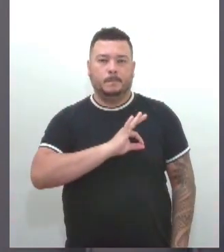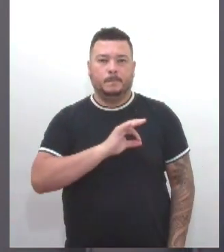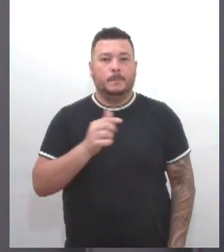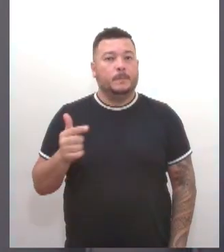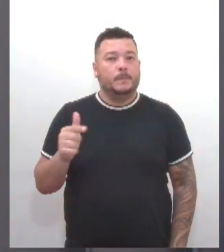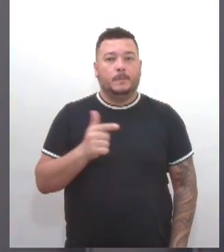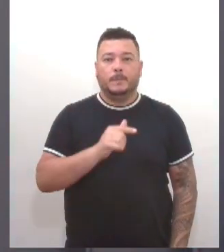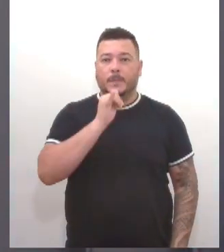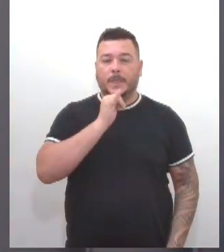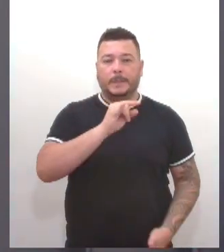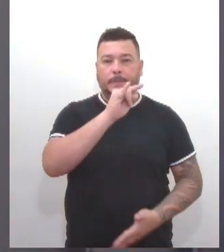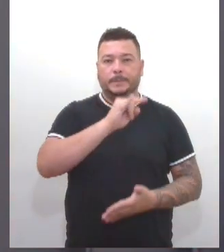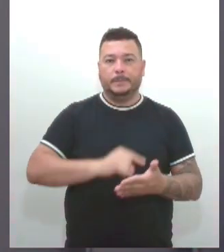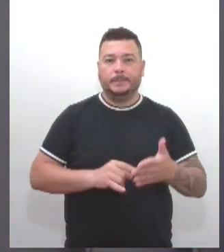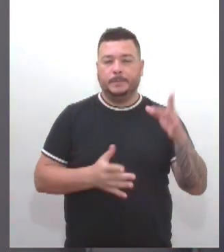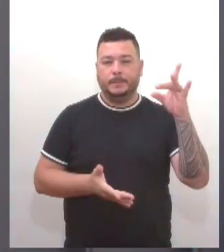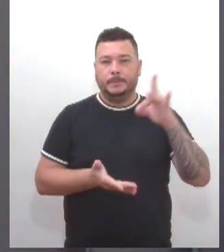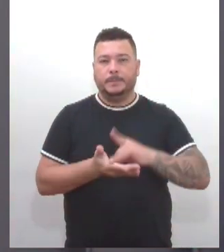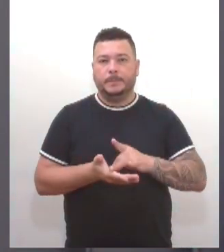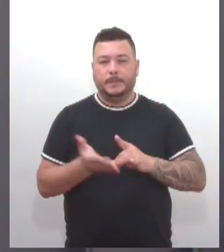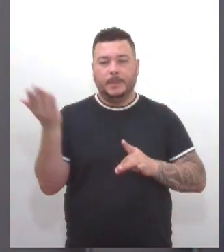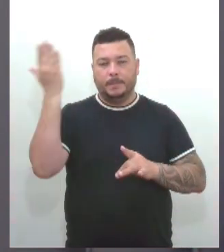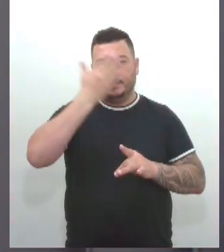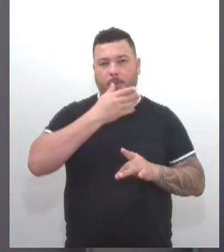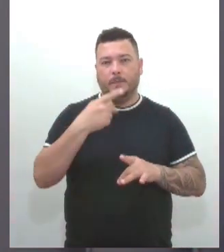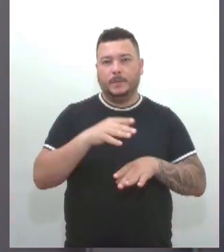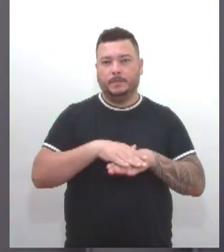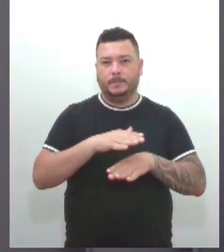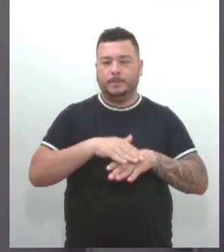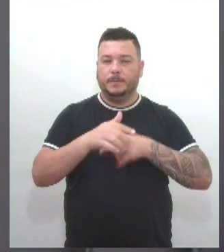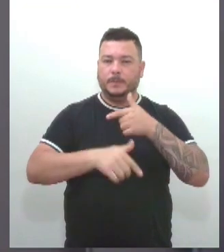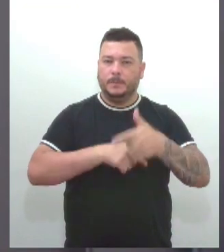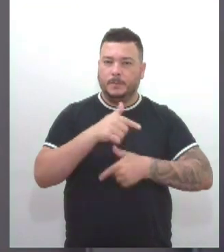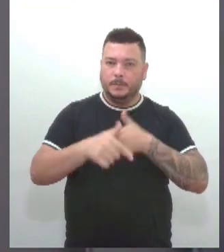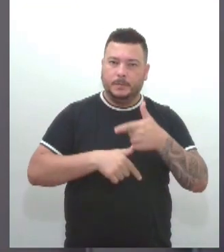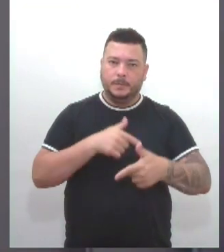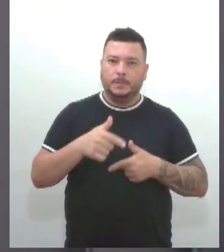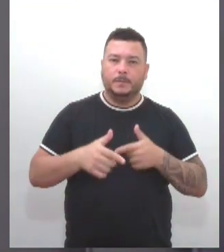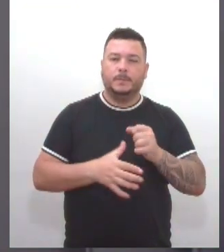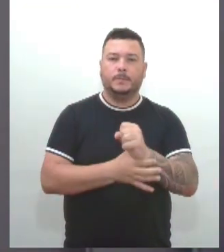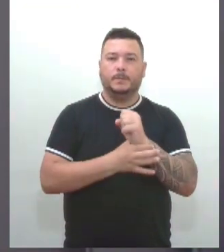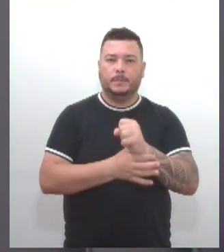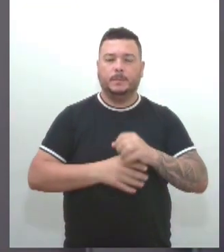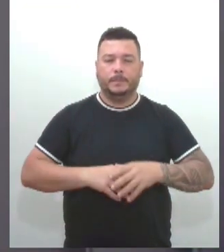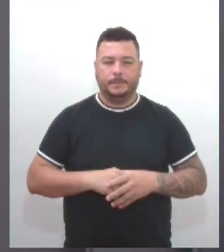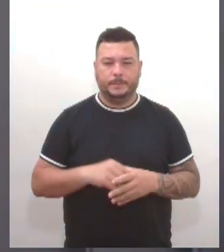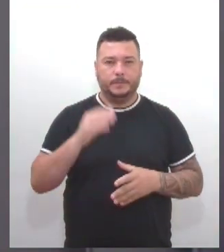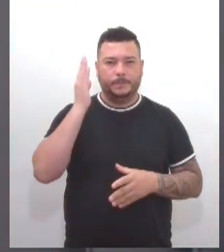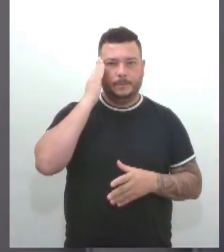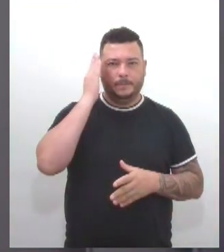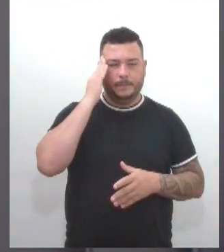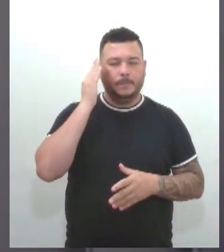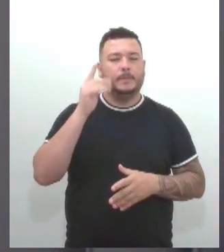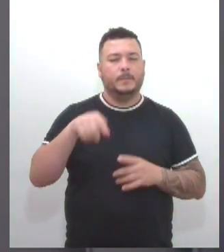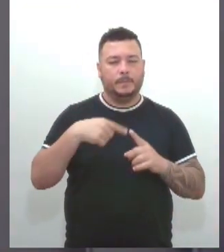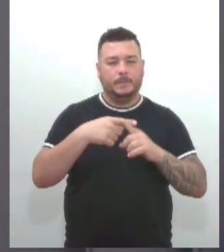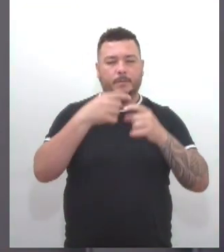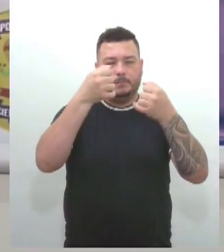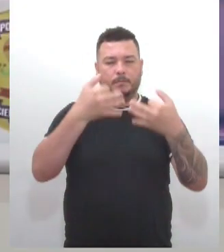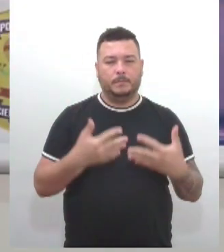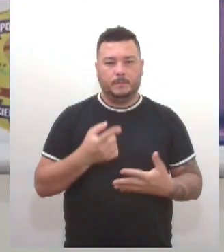funcional que comprovasse a atuação nos serviços de segurança. Vamos saber mais sobre este instrumento. Acompanhe.